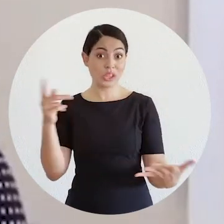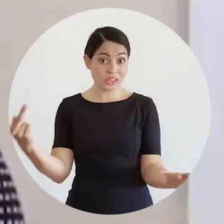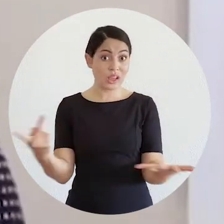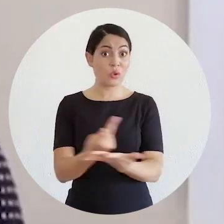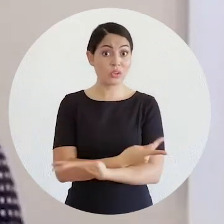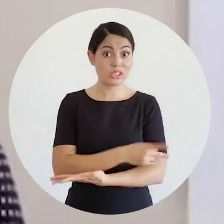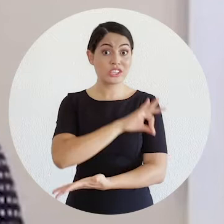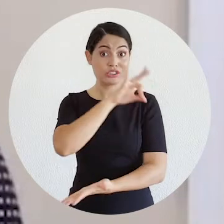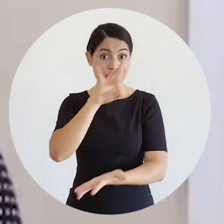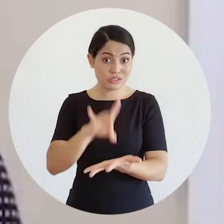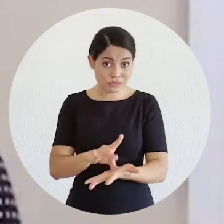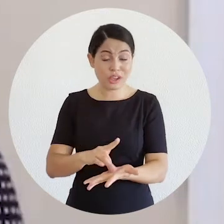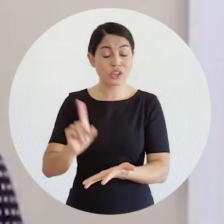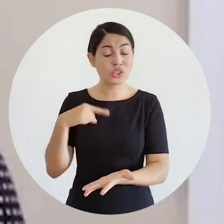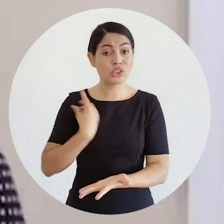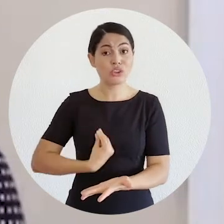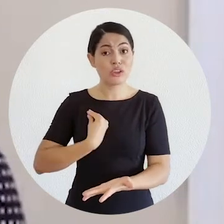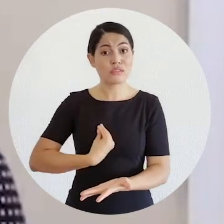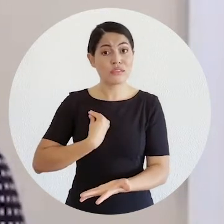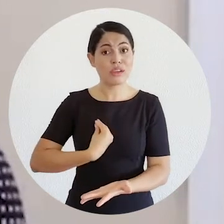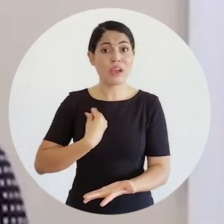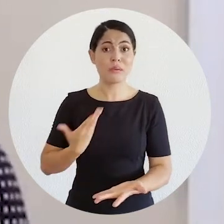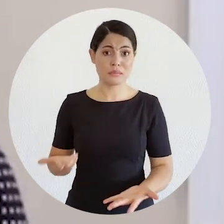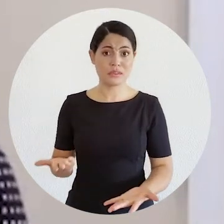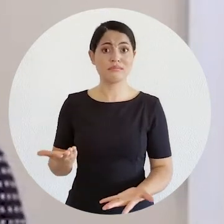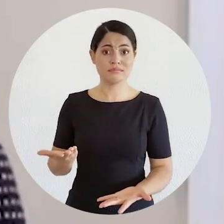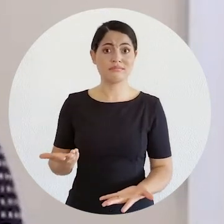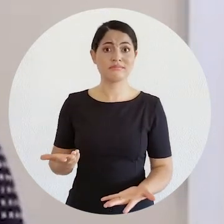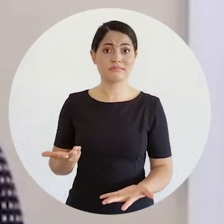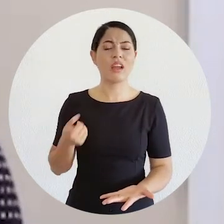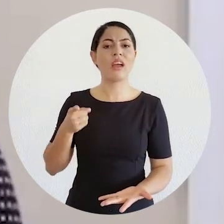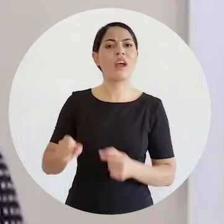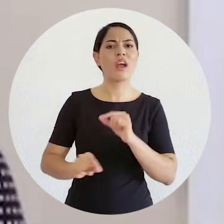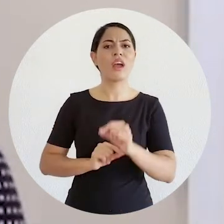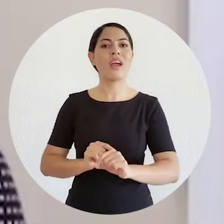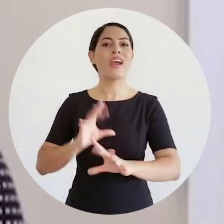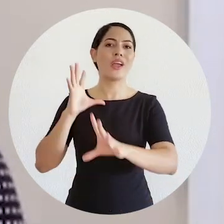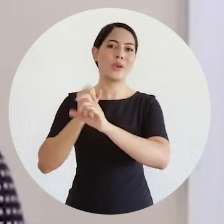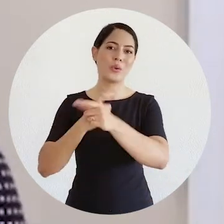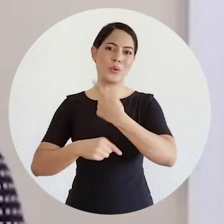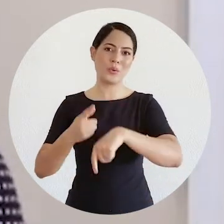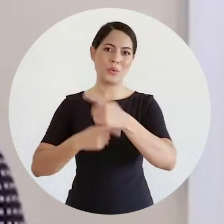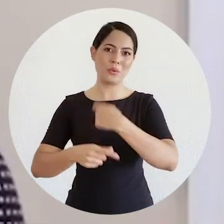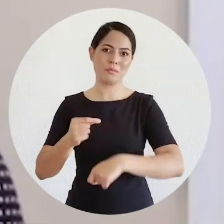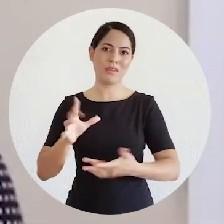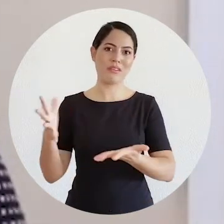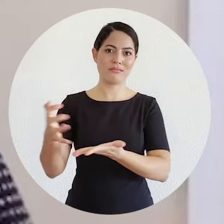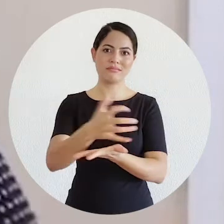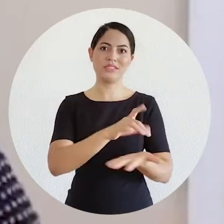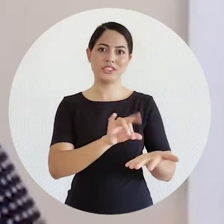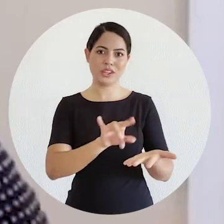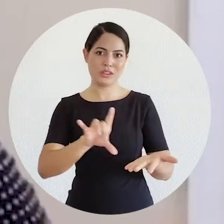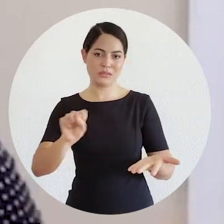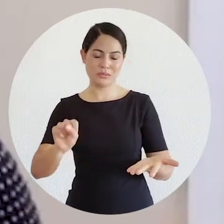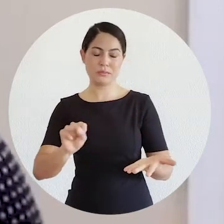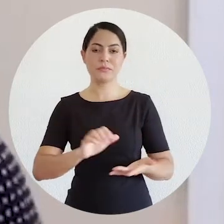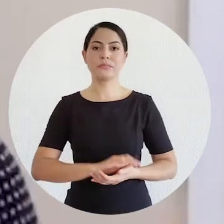situação, da situação específica que vivemos, dessa que podemos chamar de economia de dados. Então,